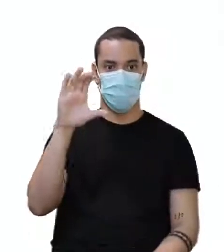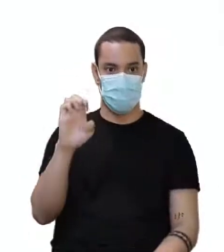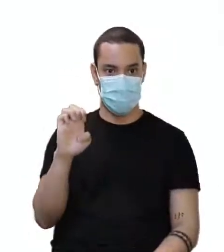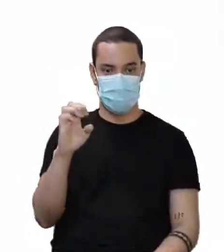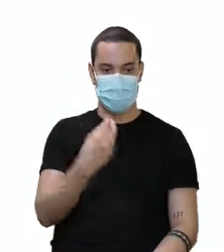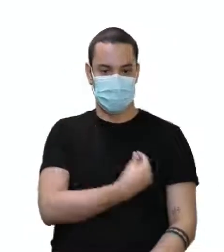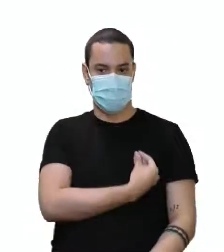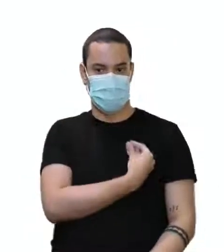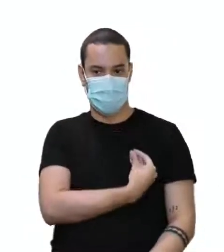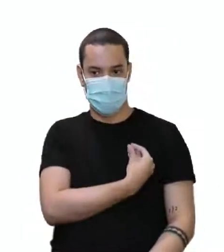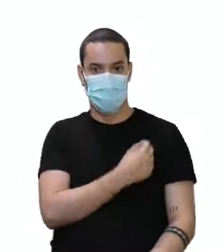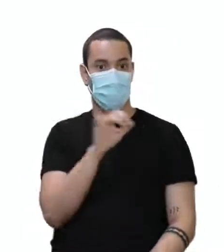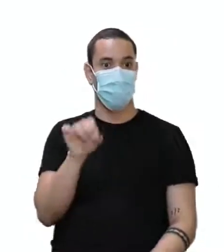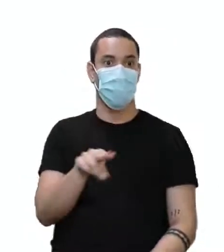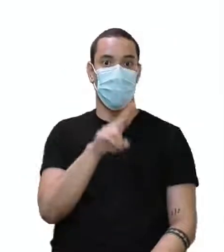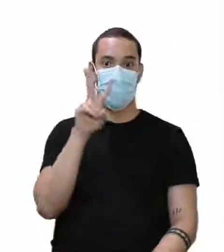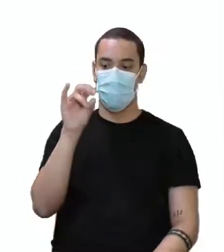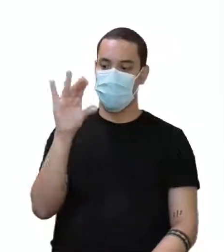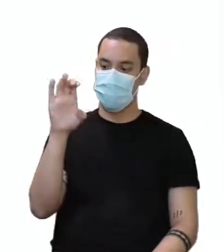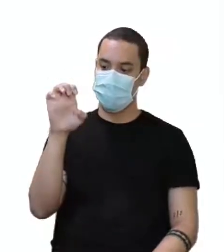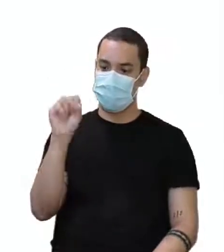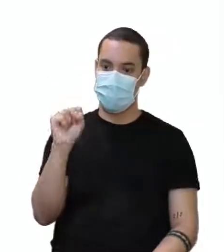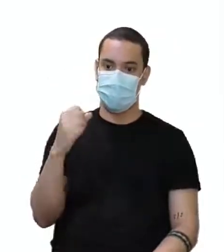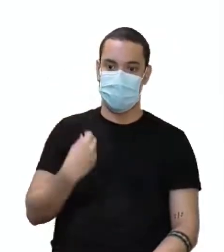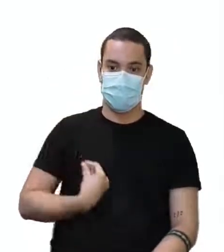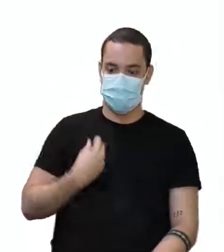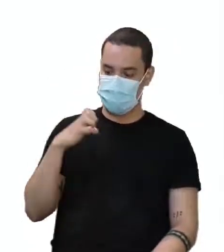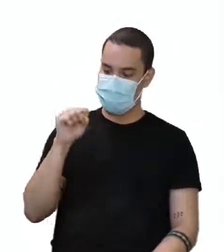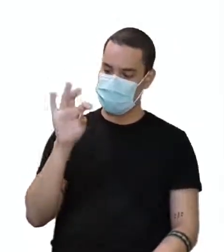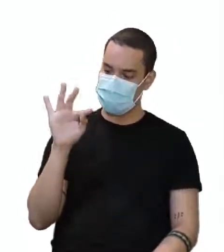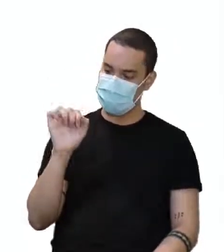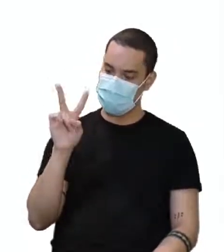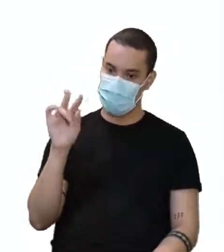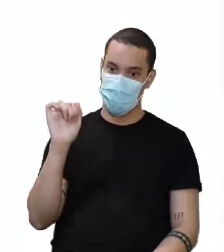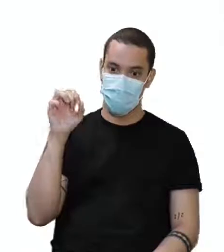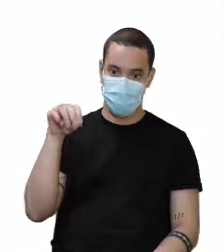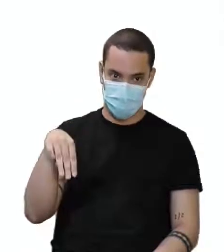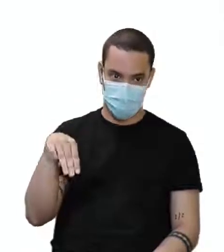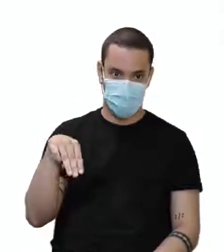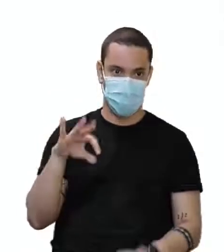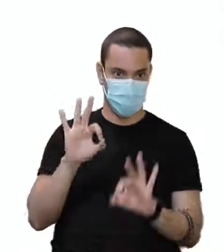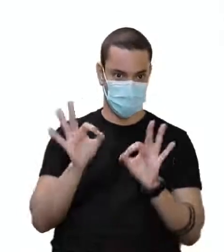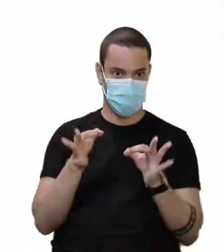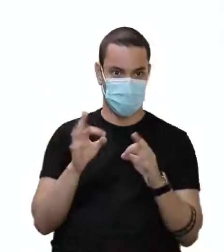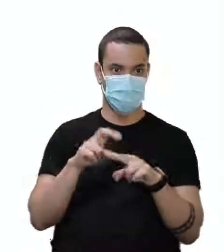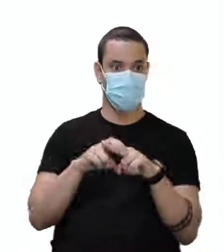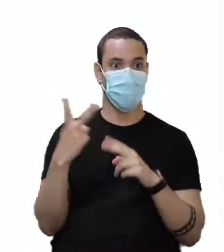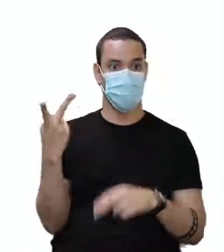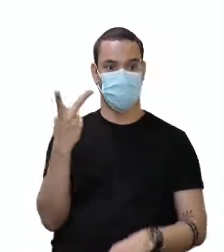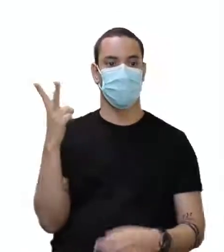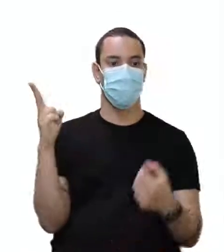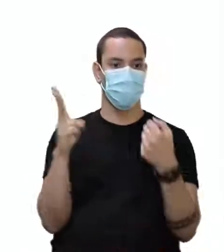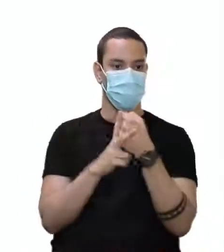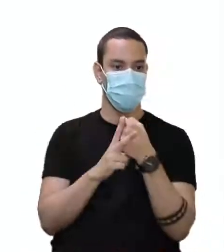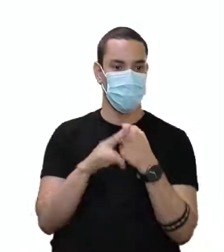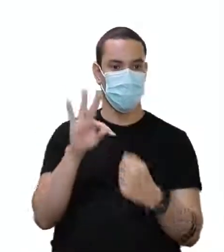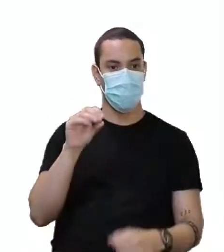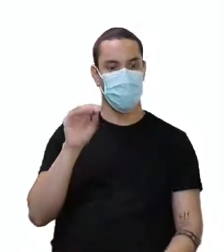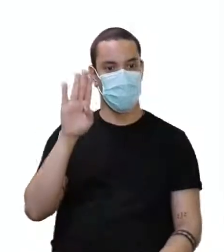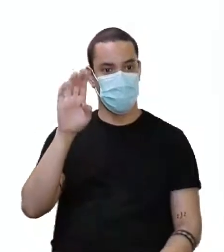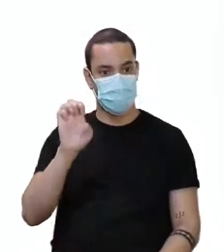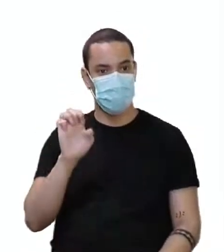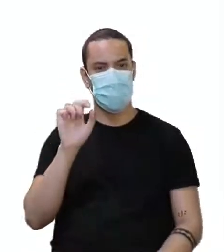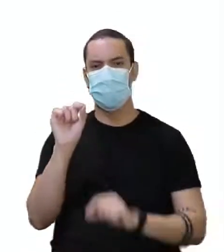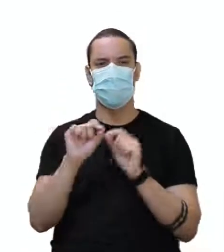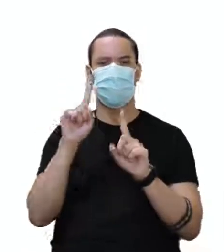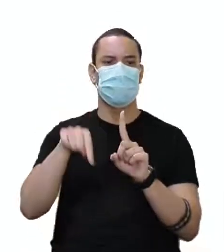estava ou vocês estavam. Tanto faz, você ainda vai usar o mesmo verbo. Então, esses dois verbos aí, do to be, que